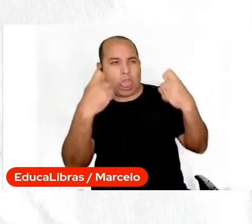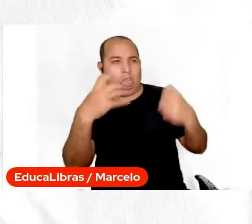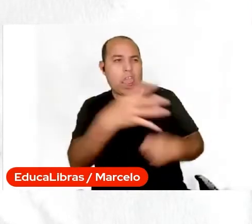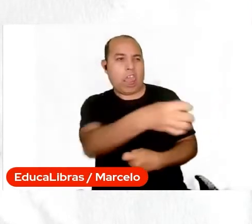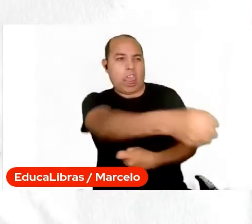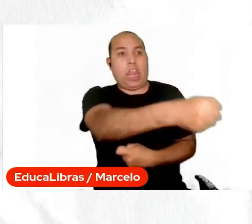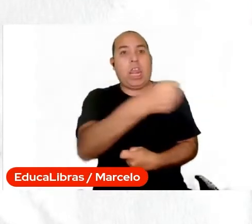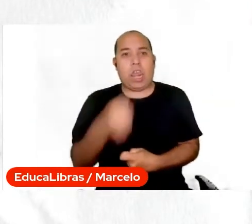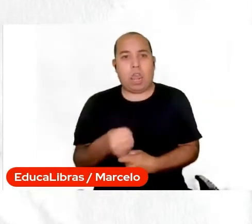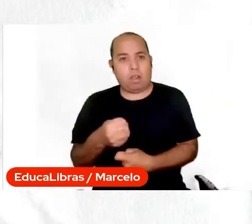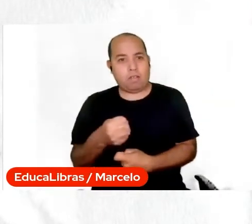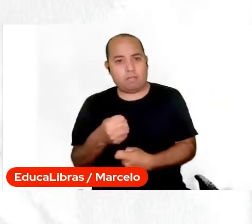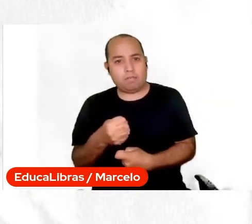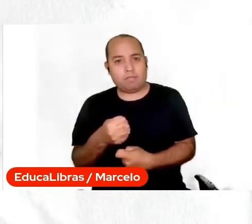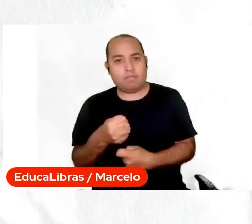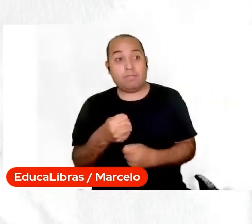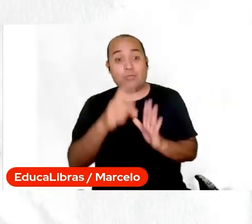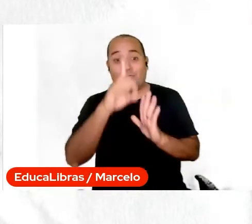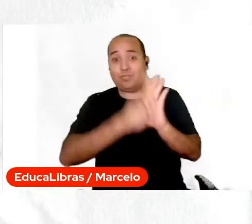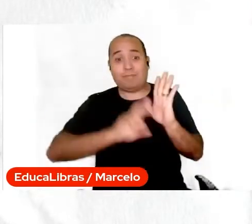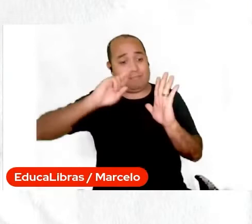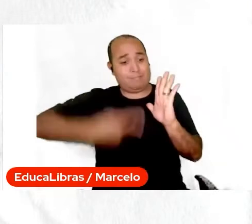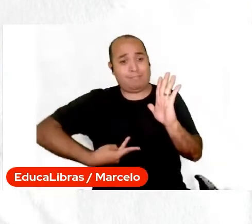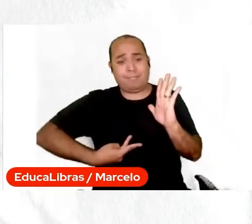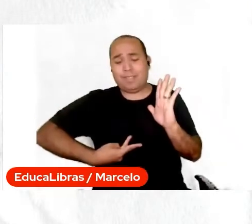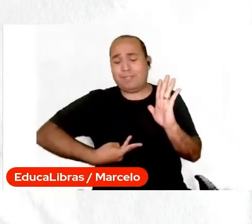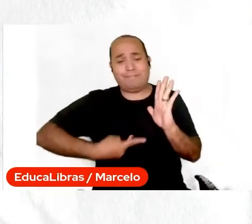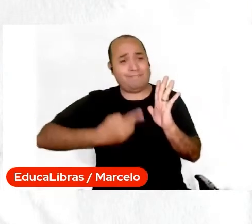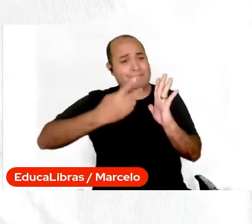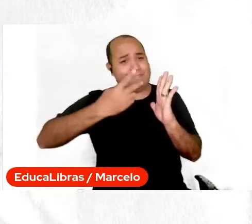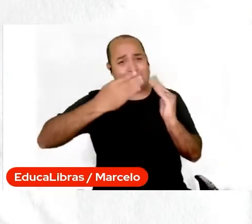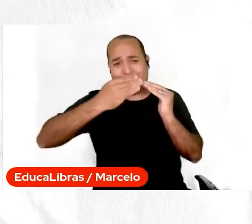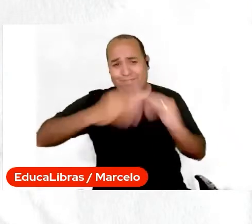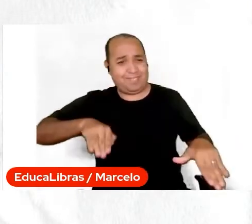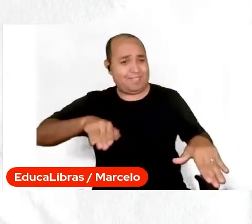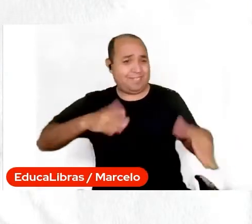ruptura dos direitos humanos. Isso, depois,